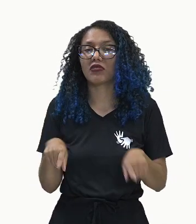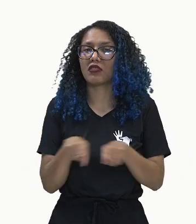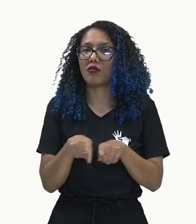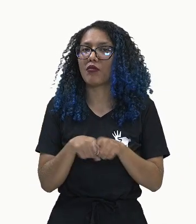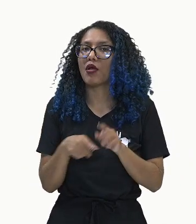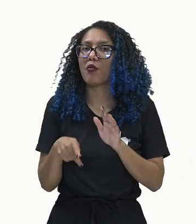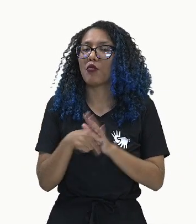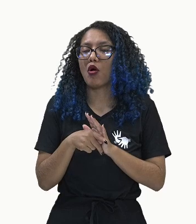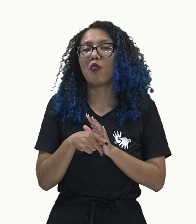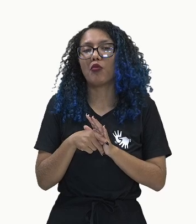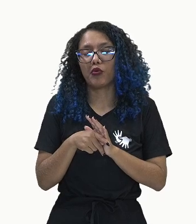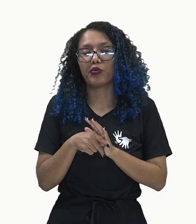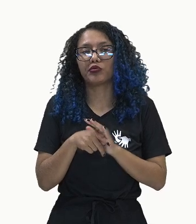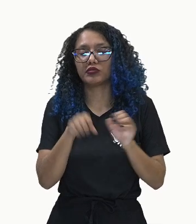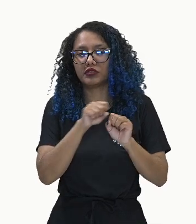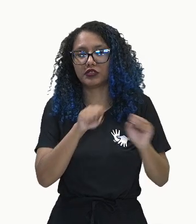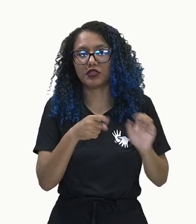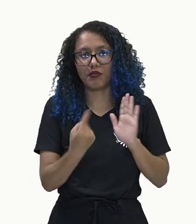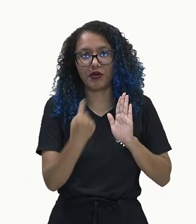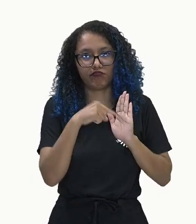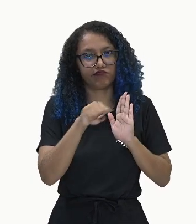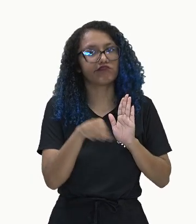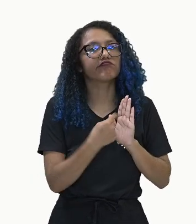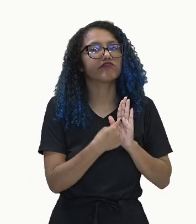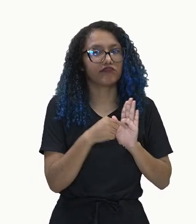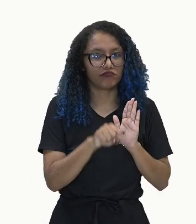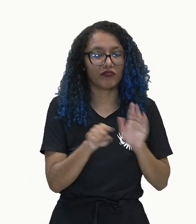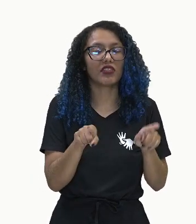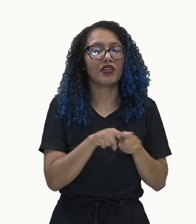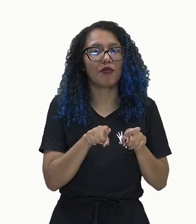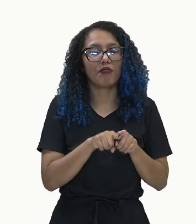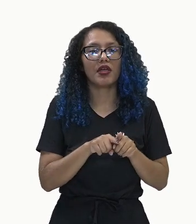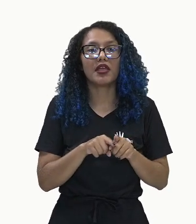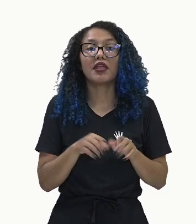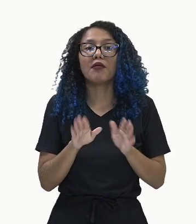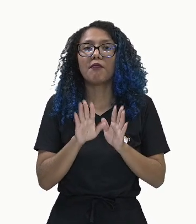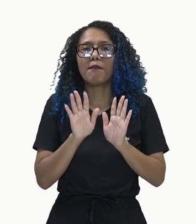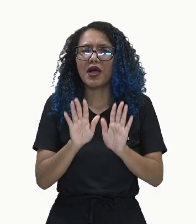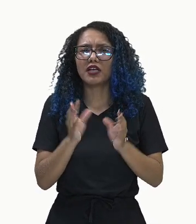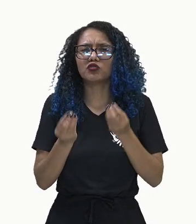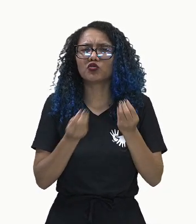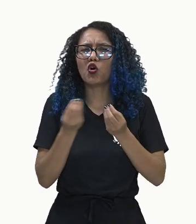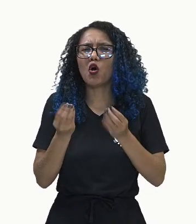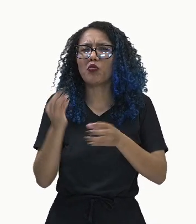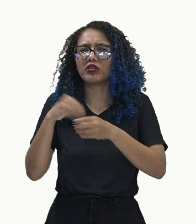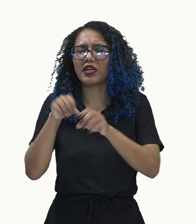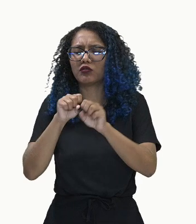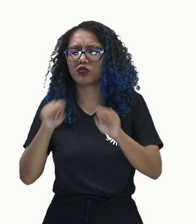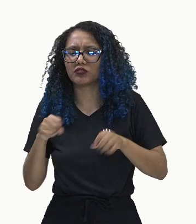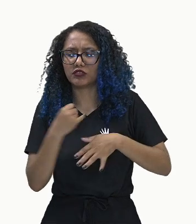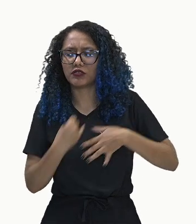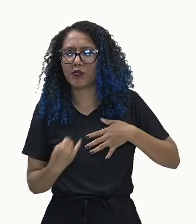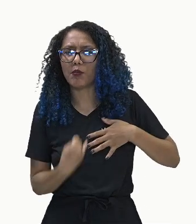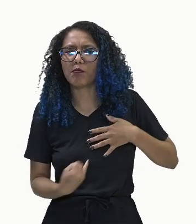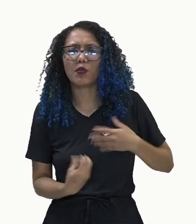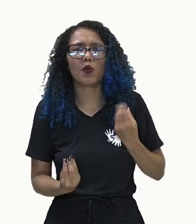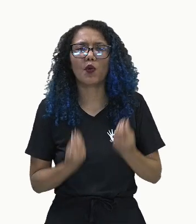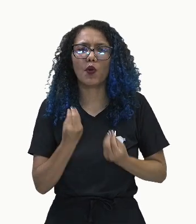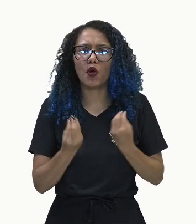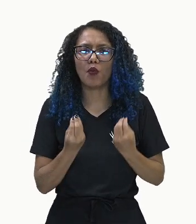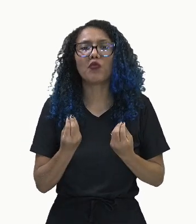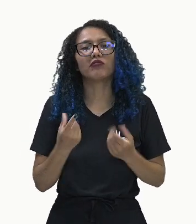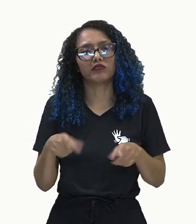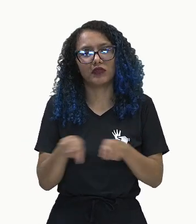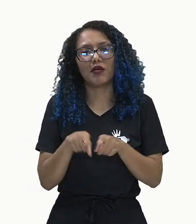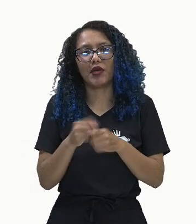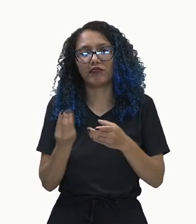sistema imunológico, prestem bem atenção, e ele vai armazenar, nesse caso aí da função linfática, glóbulos vermelhos